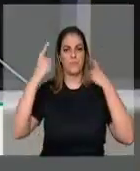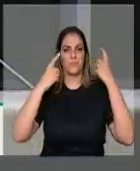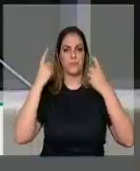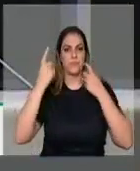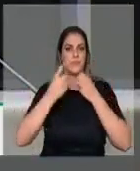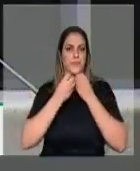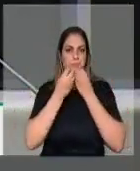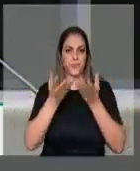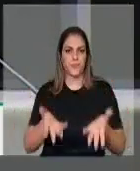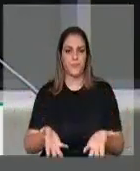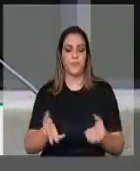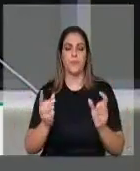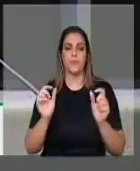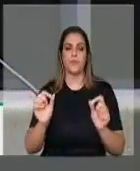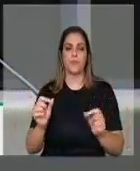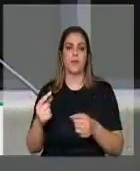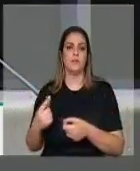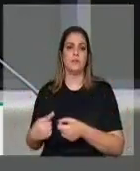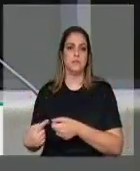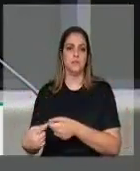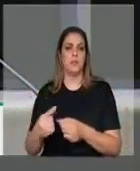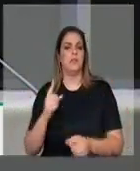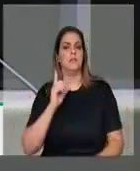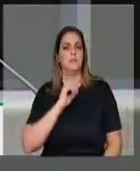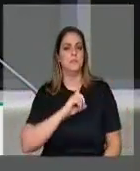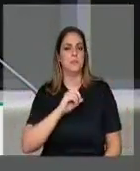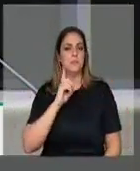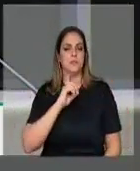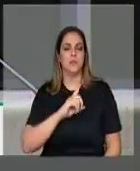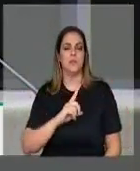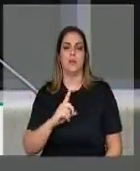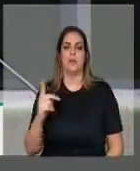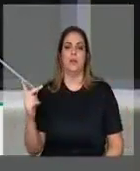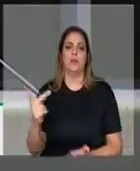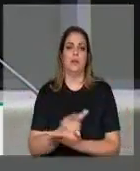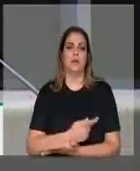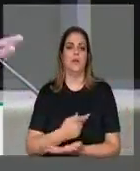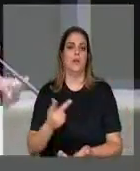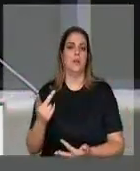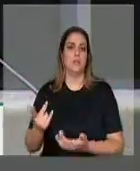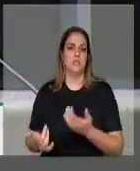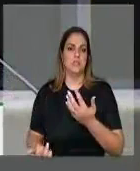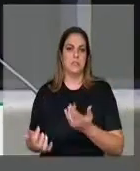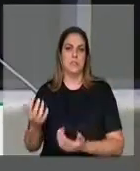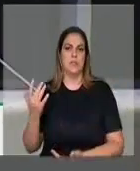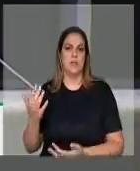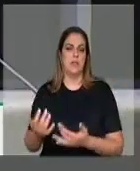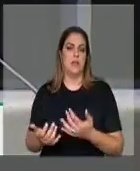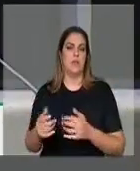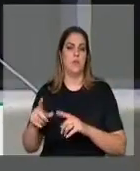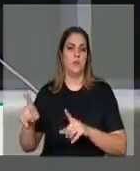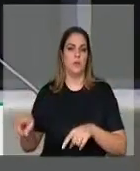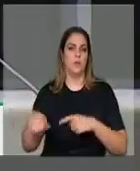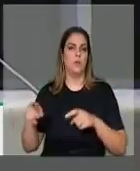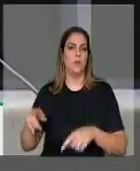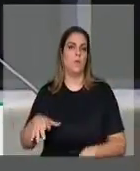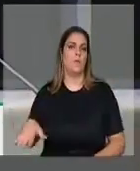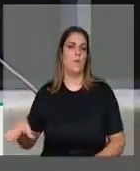Triângulo Mineiro foi vítima de grandes incêndios na região rural,